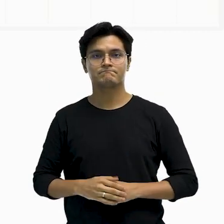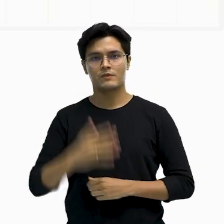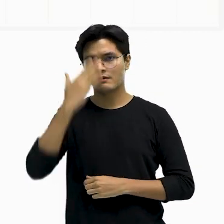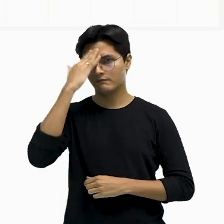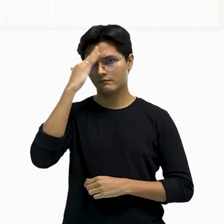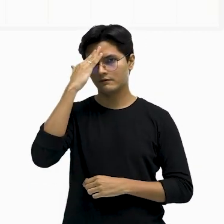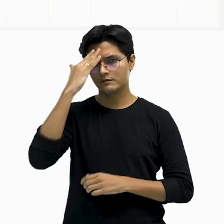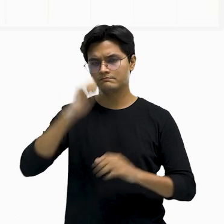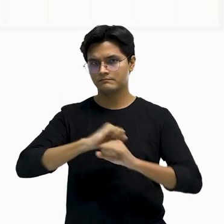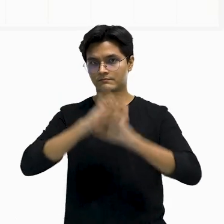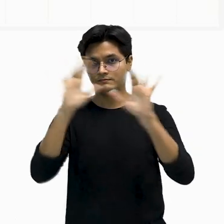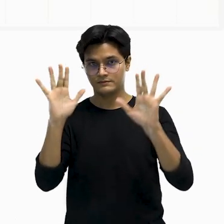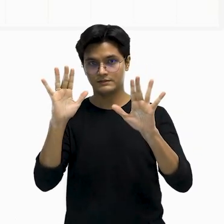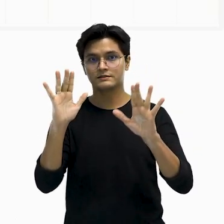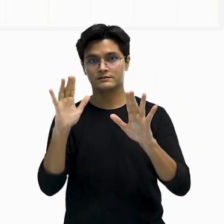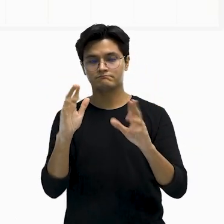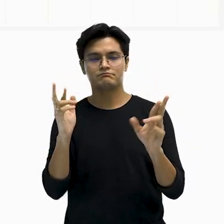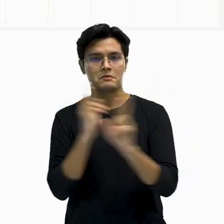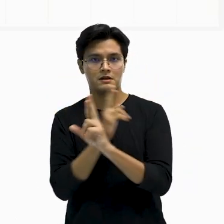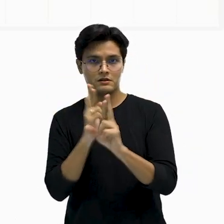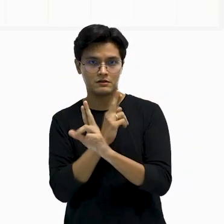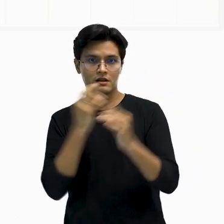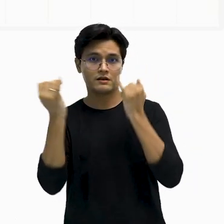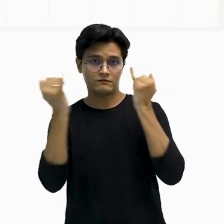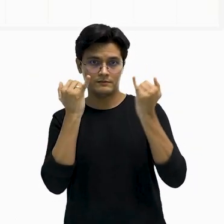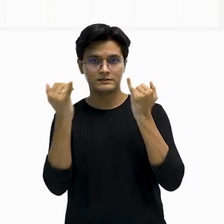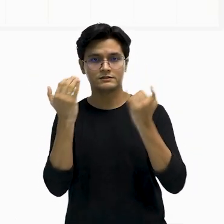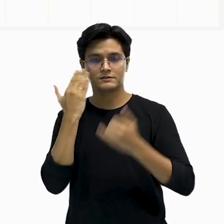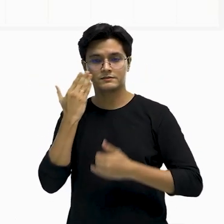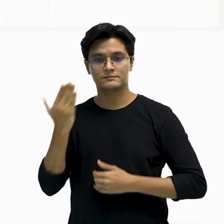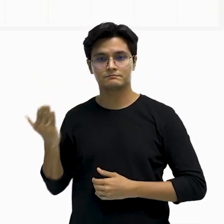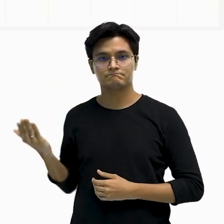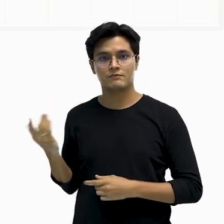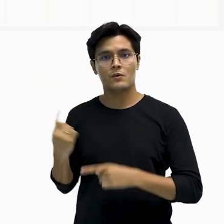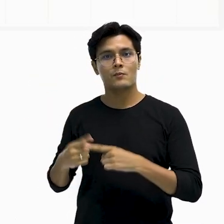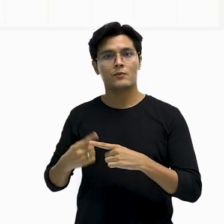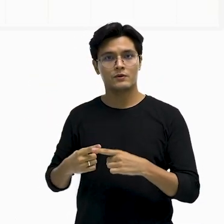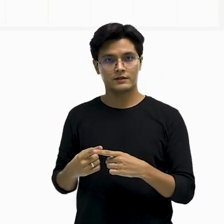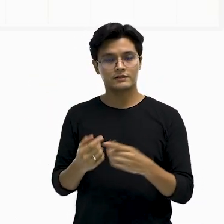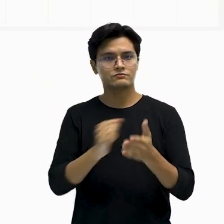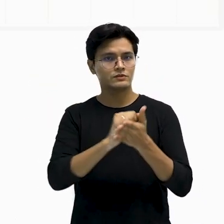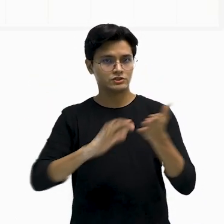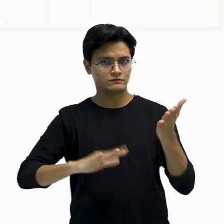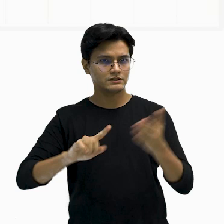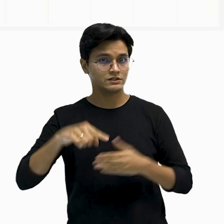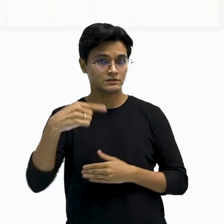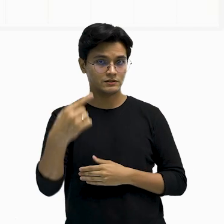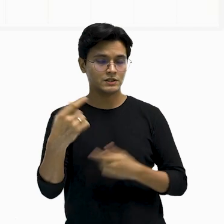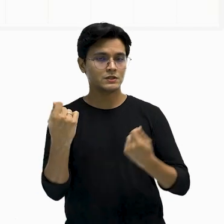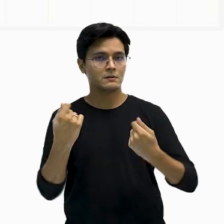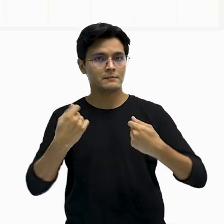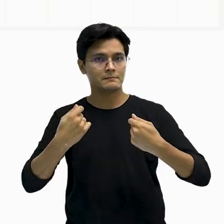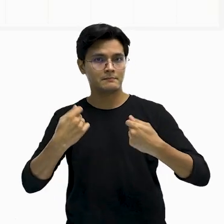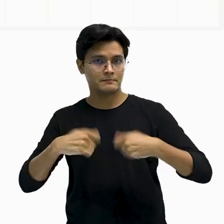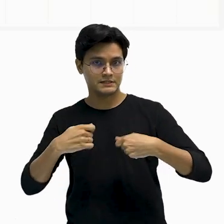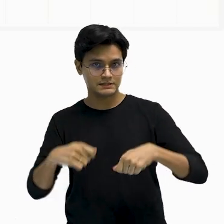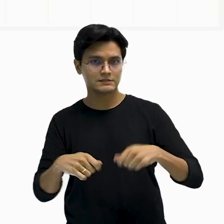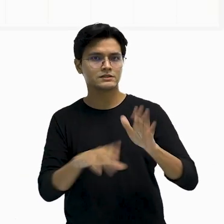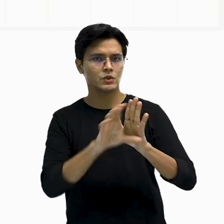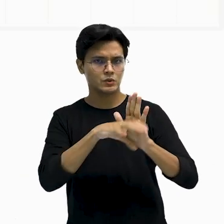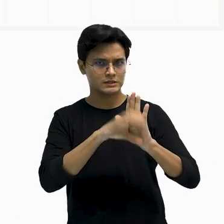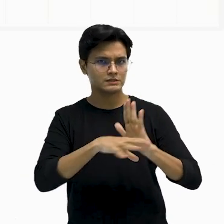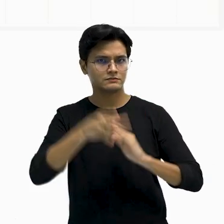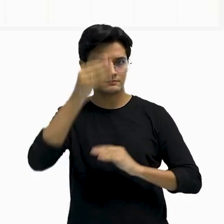entender e ligar aqui essas ideias, porque no nosso exercício de logo mais, gente vai precisar desses